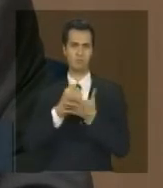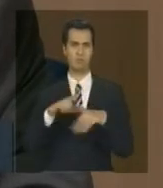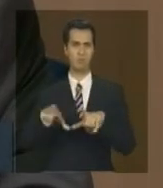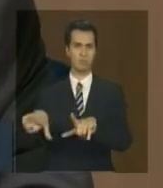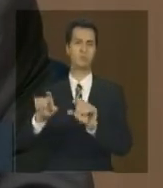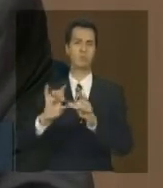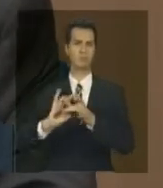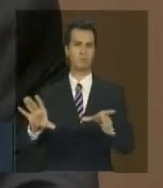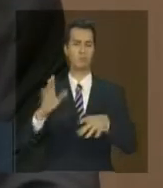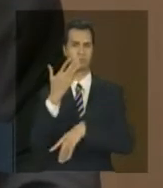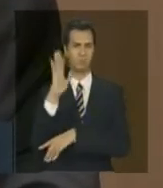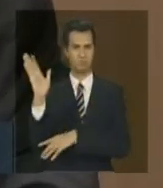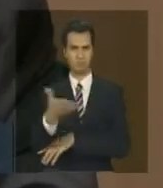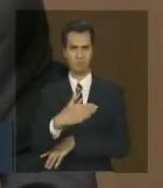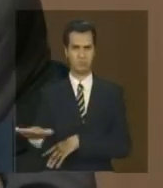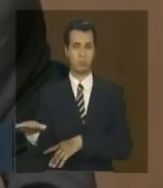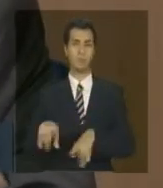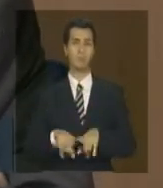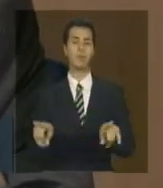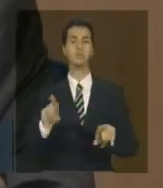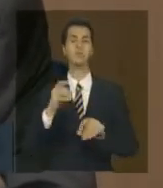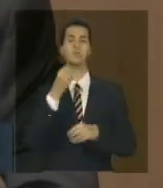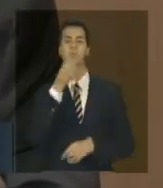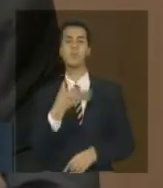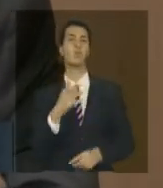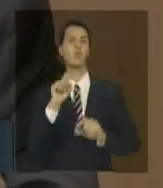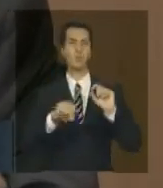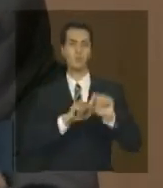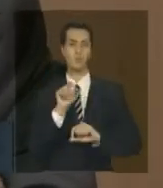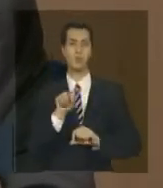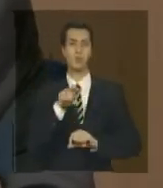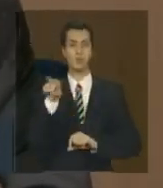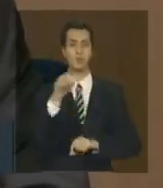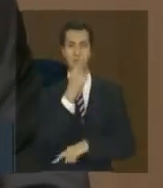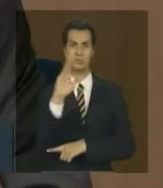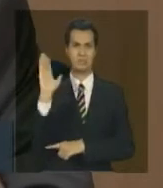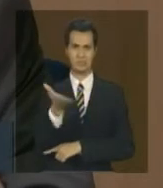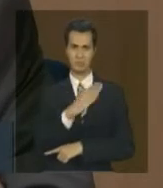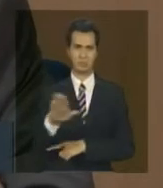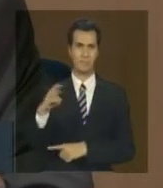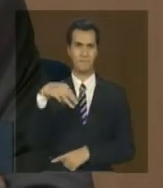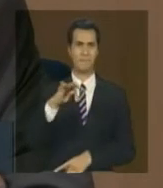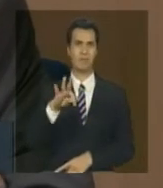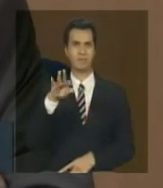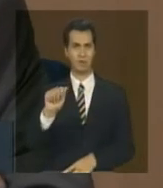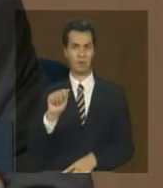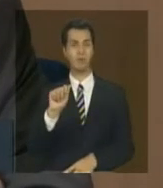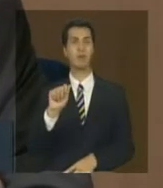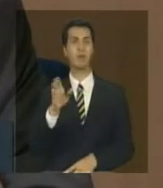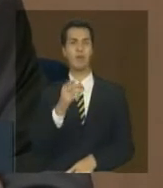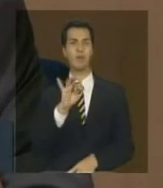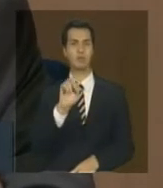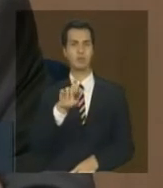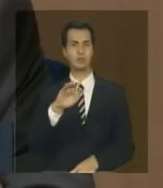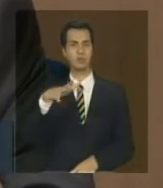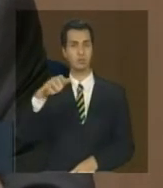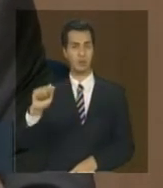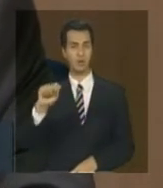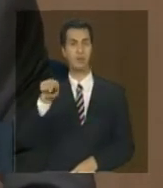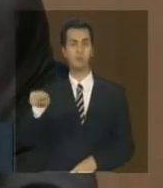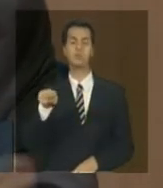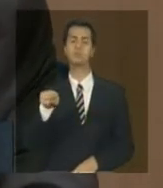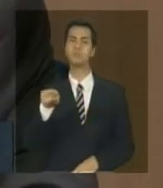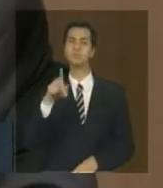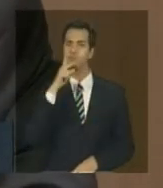que a taxa de desmatamento no cerrado está muito próxima de chegar daquele alvo que a